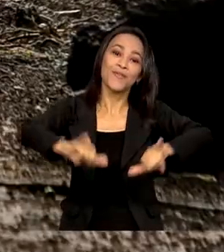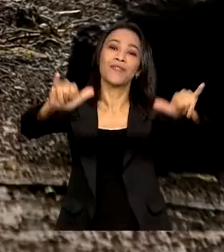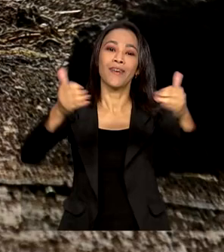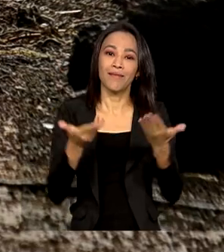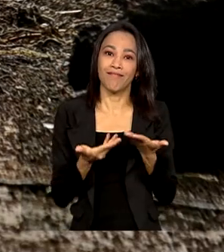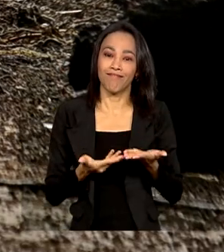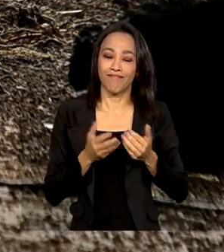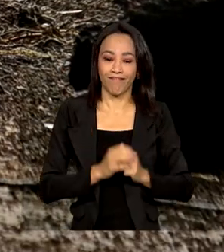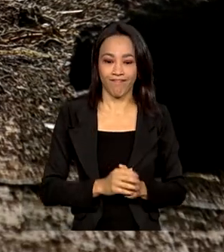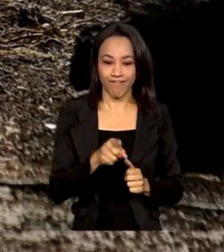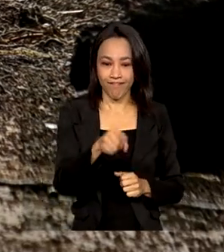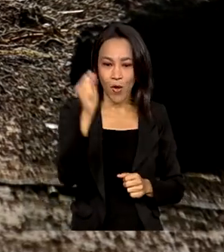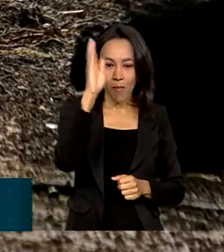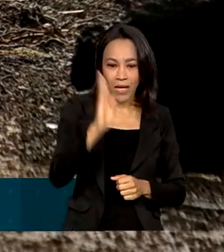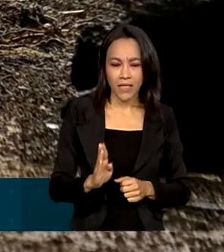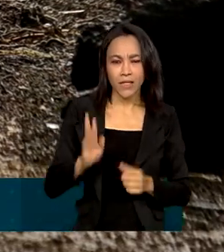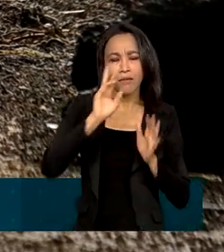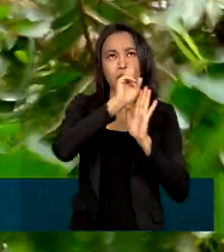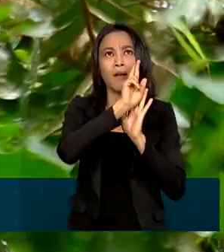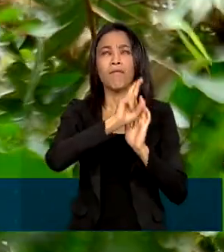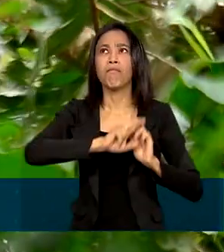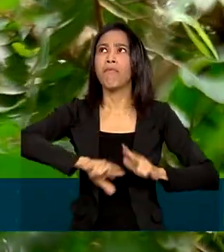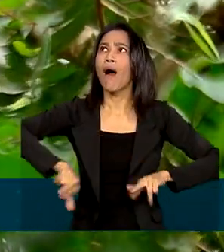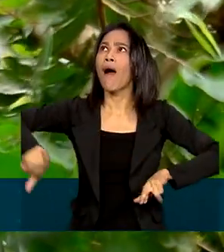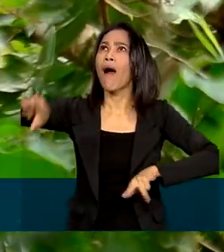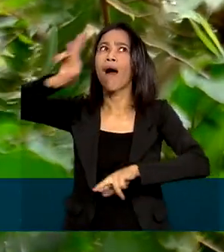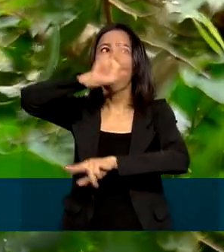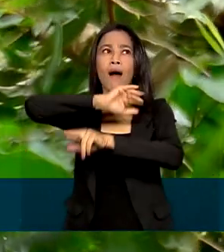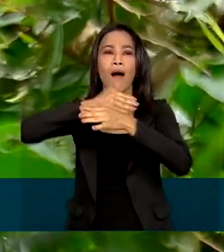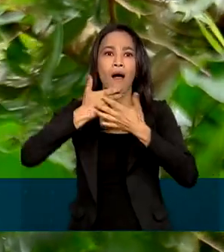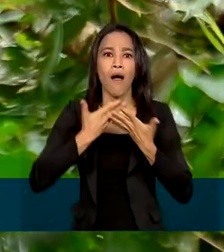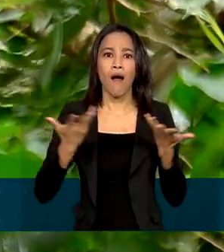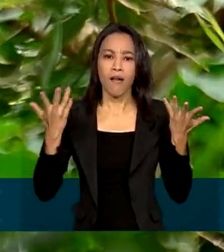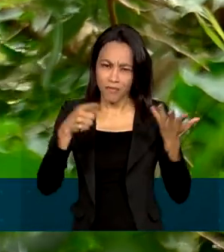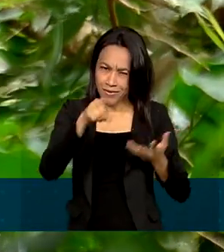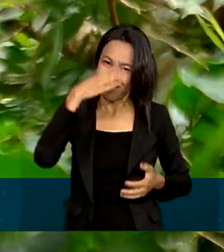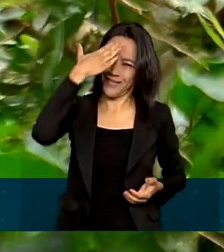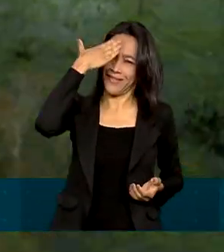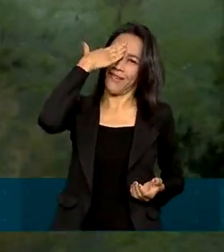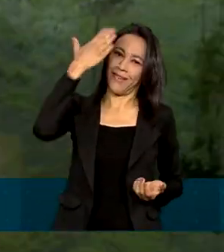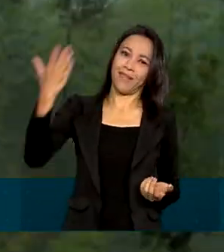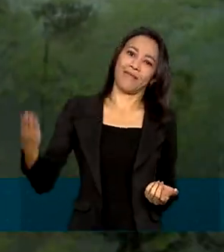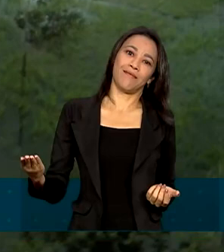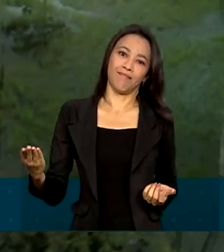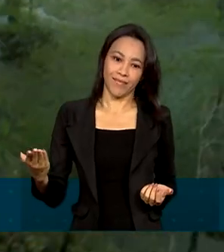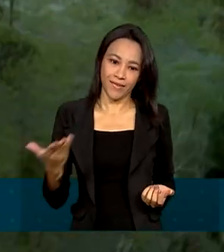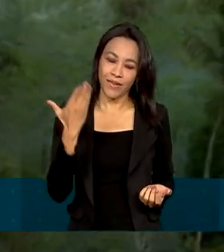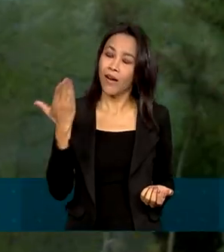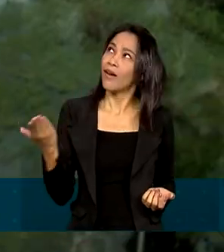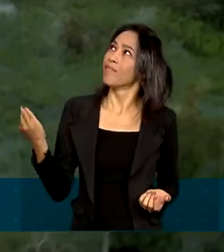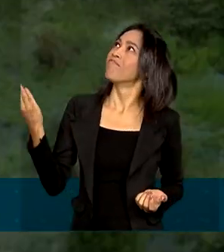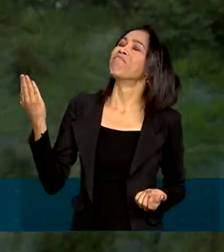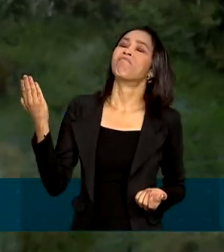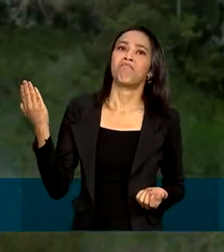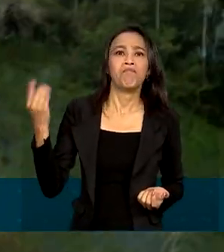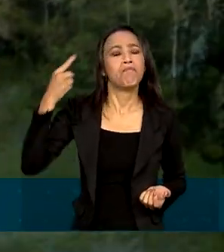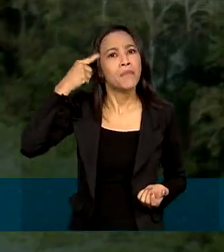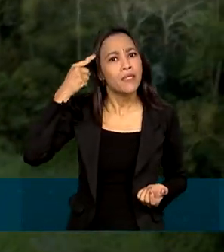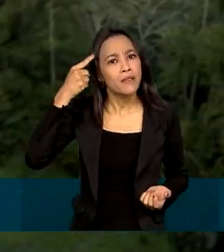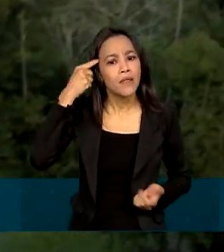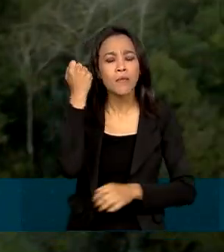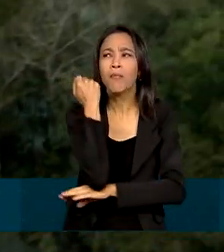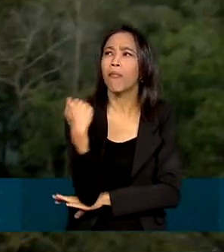Que o Brasil tem uma biodiversidade incrível, todo mundo sabe. Logo, pensamos nas